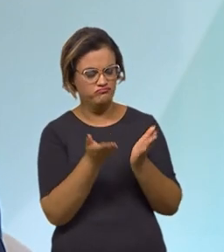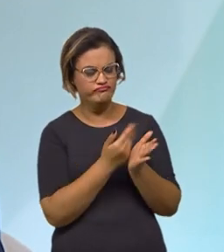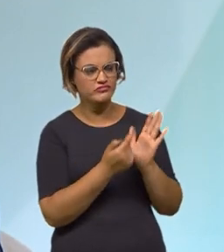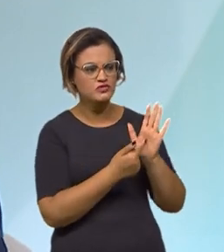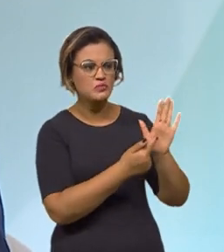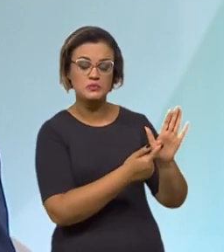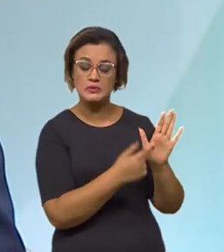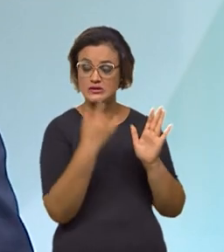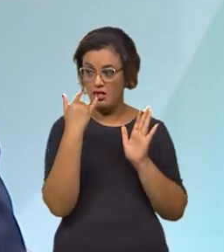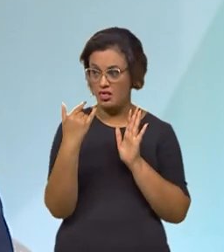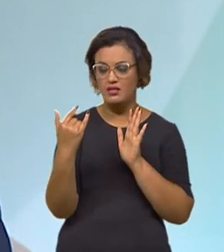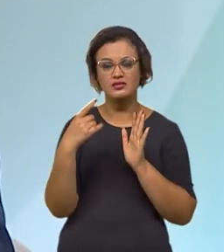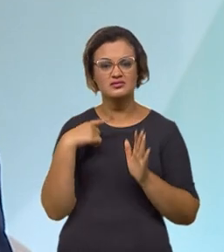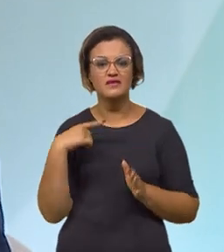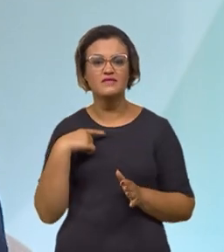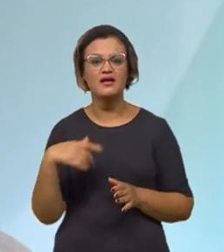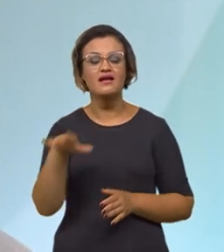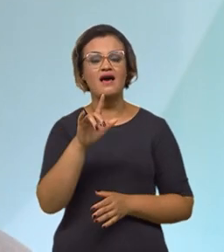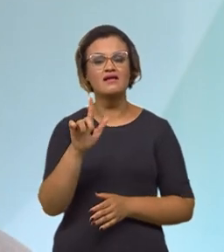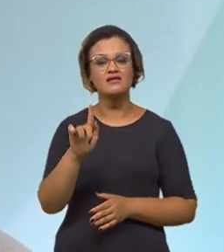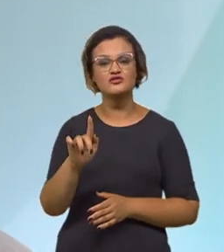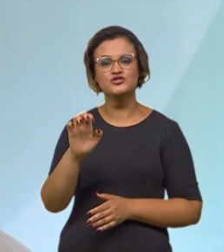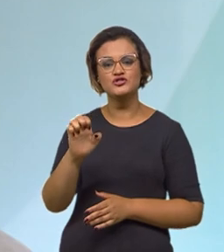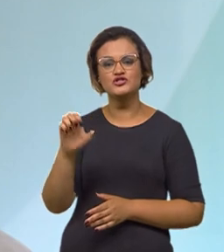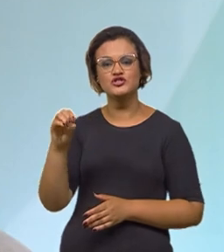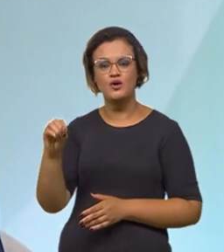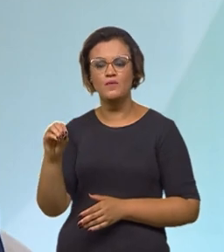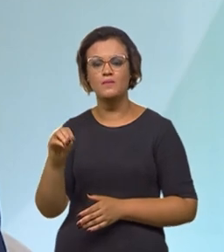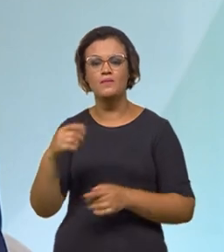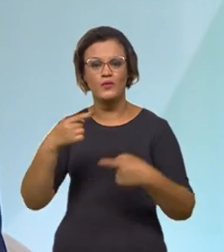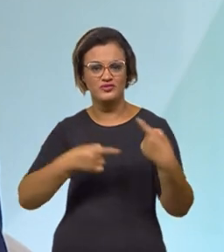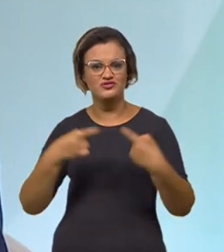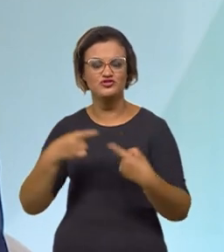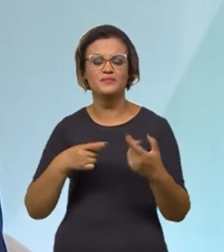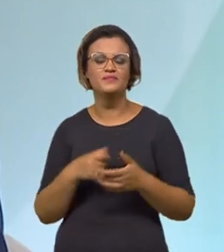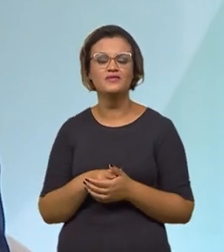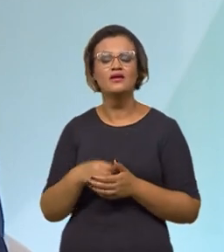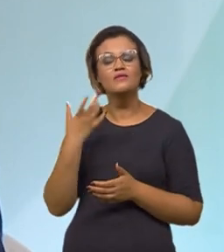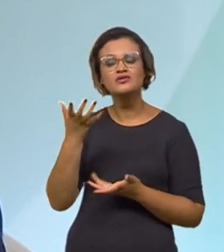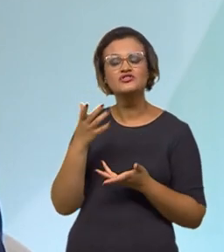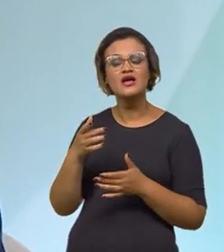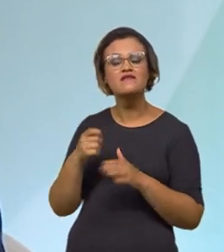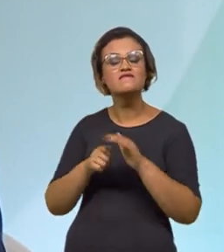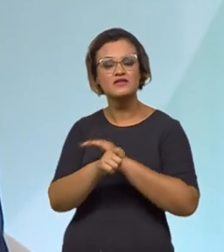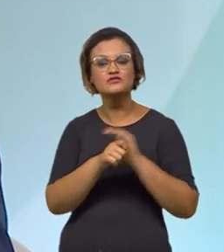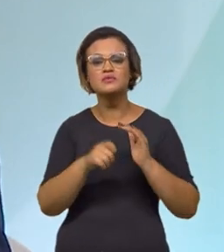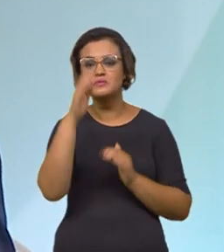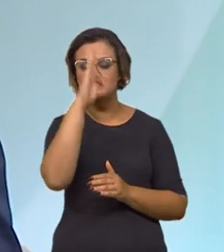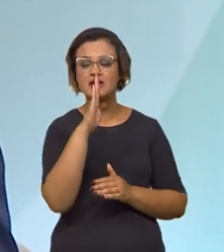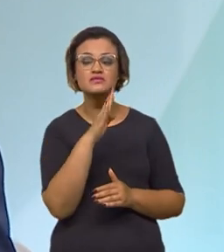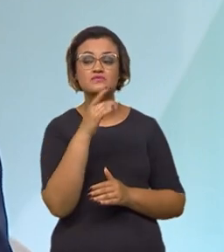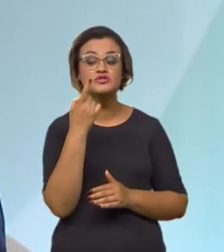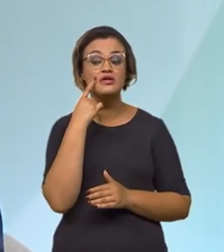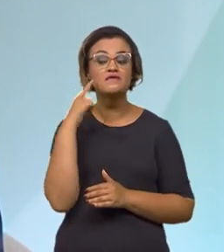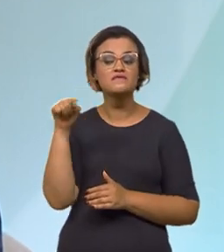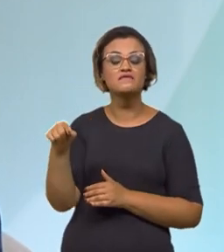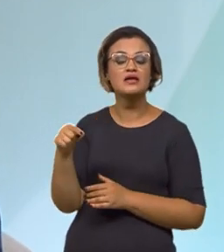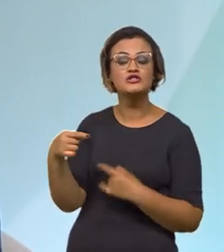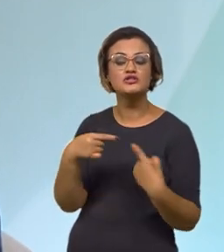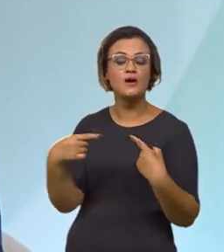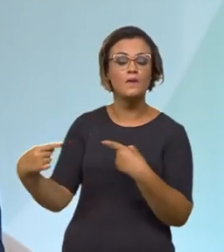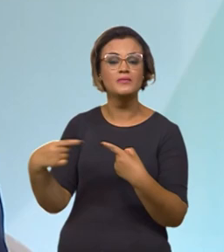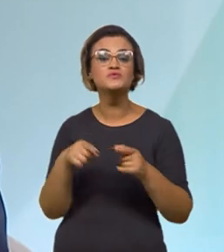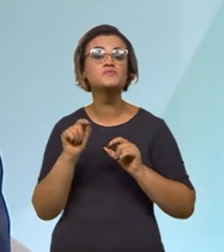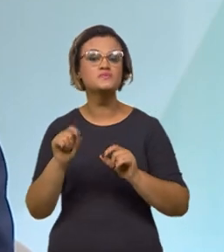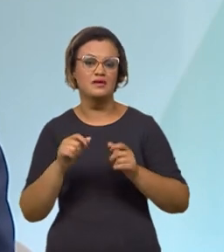estratégica no que tange a geopolítica no mundo. A gente, quando busca atrair investimento internacional para o Brasil, a tem que olhar com quem que a gente está competindo nesse